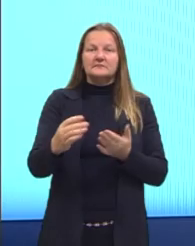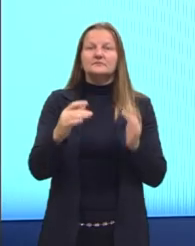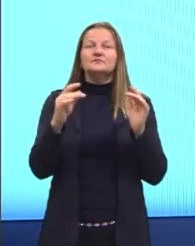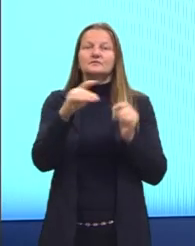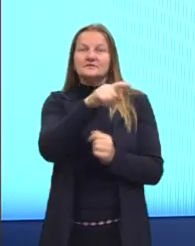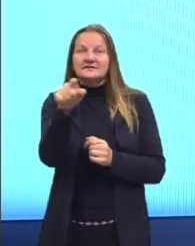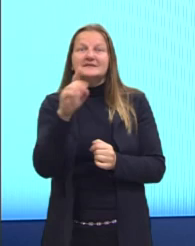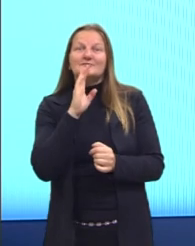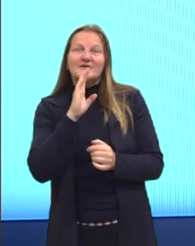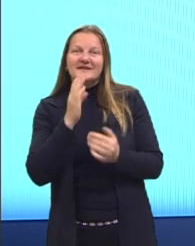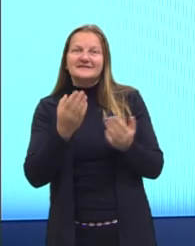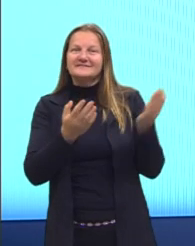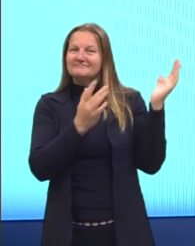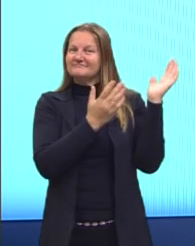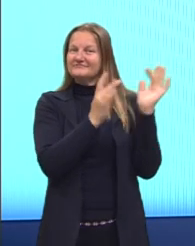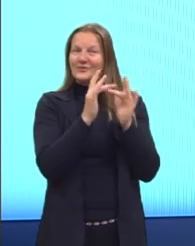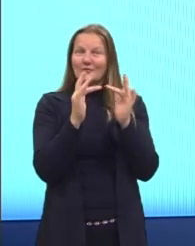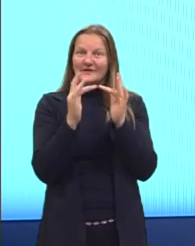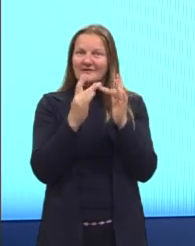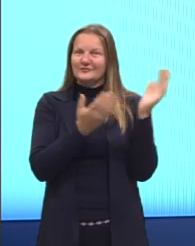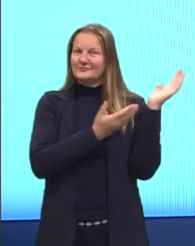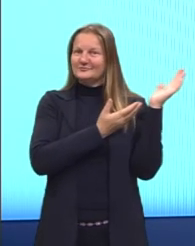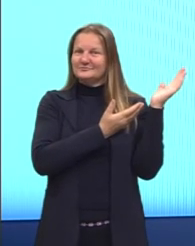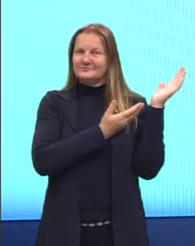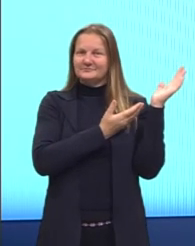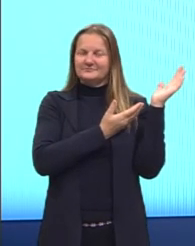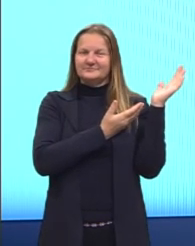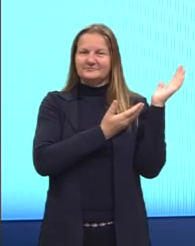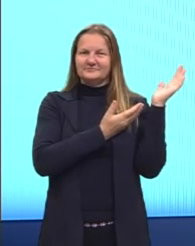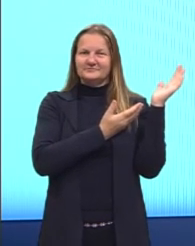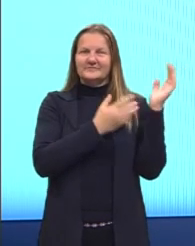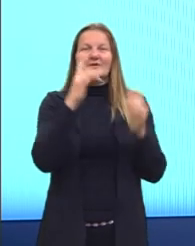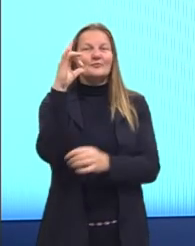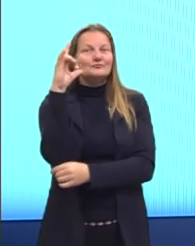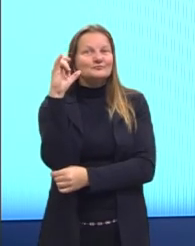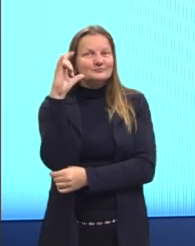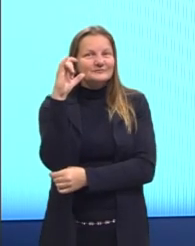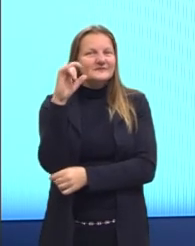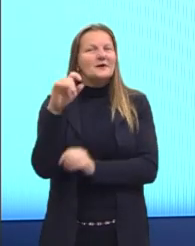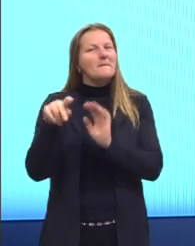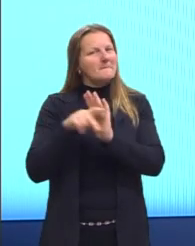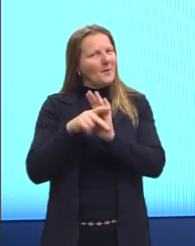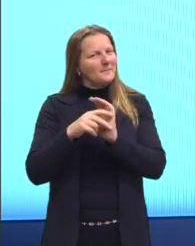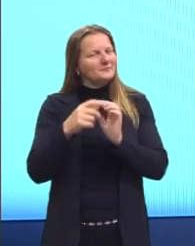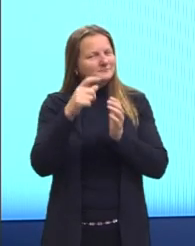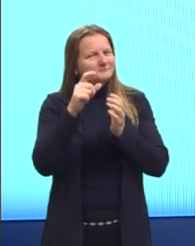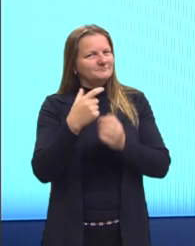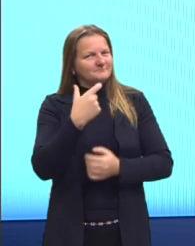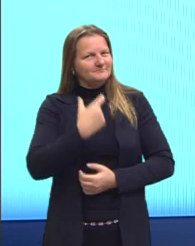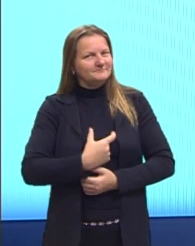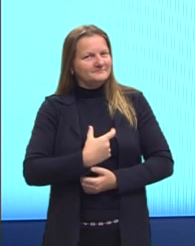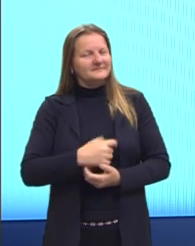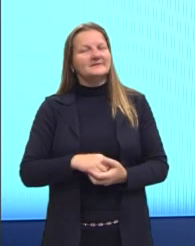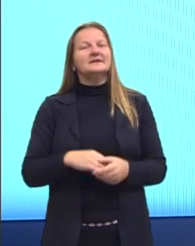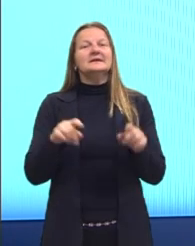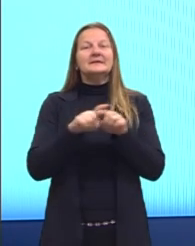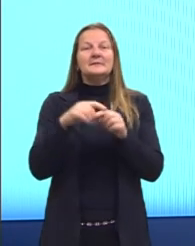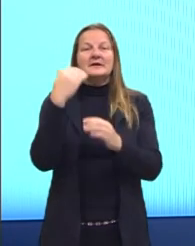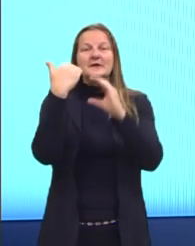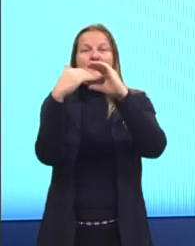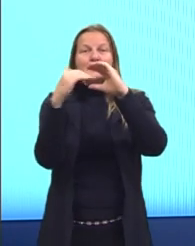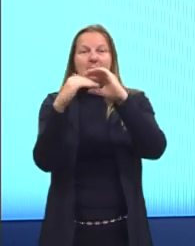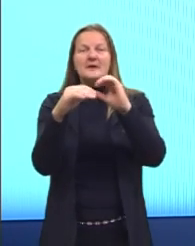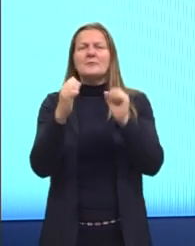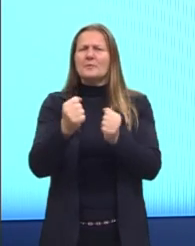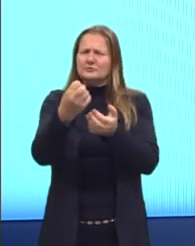vocês sabem, aqui no cantinho vocês encontram o meu Instagram pessoal e o meu e-mail educar. Peço que vocês